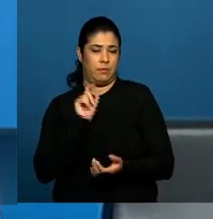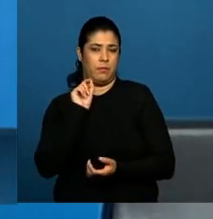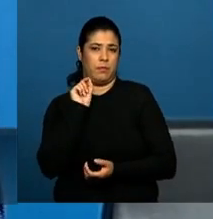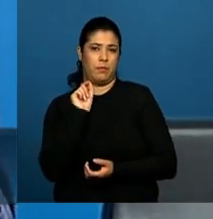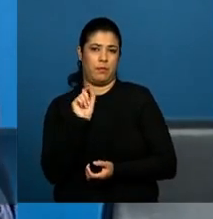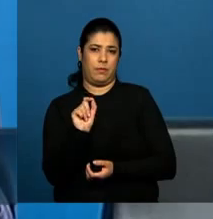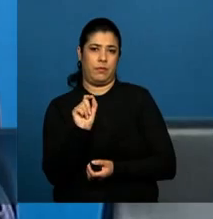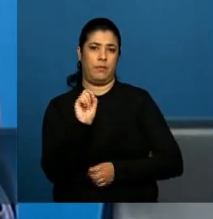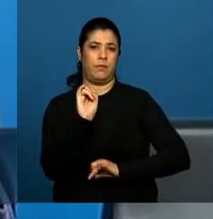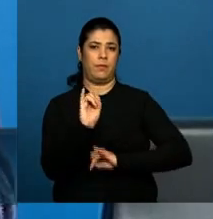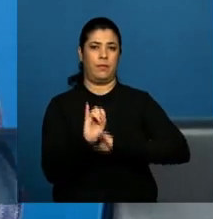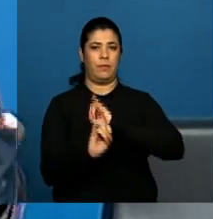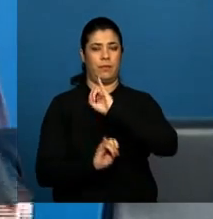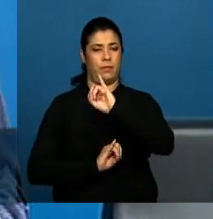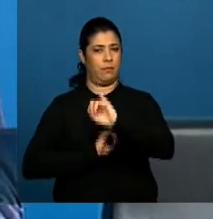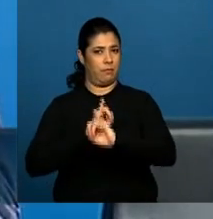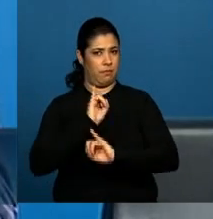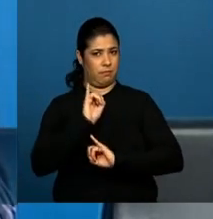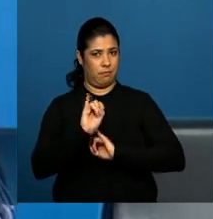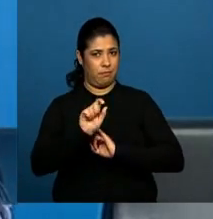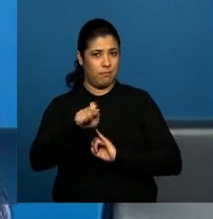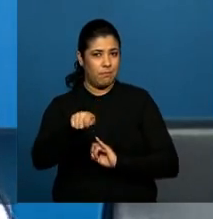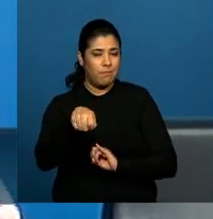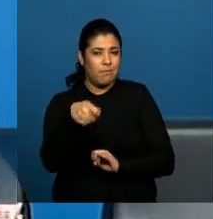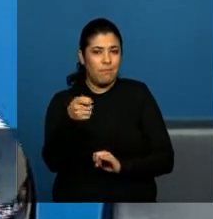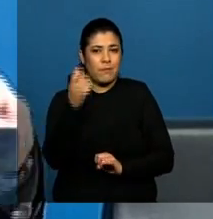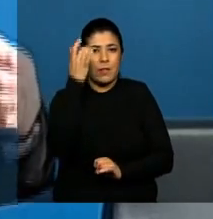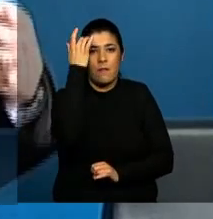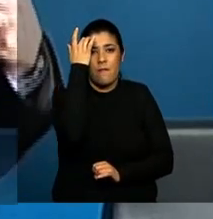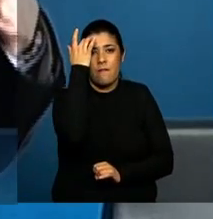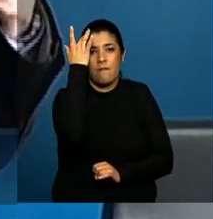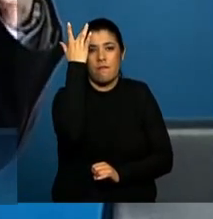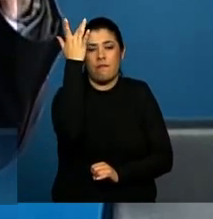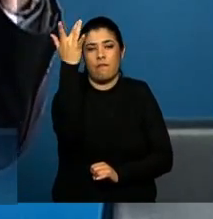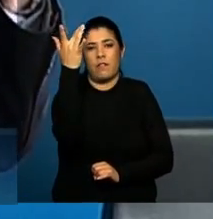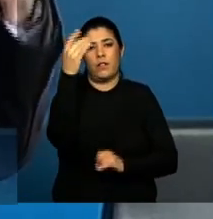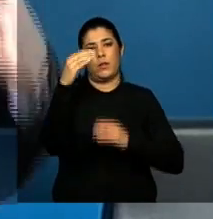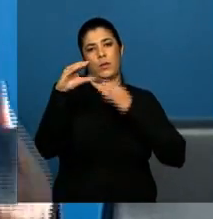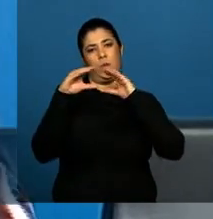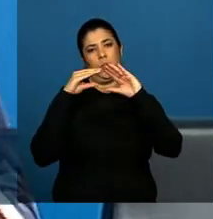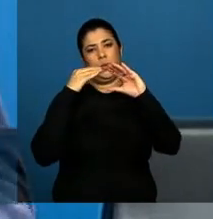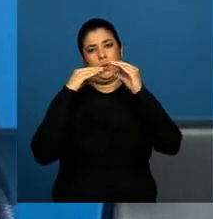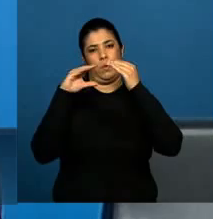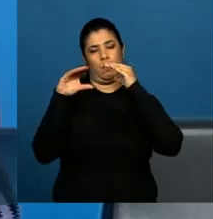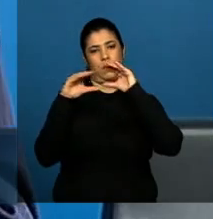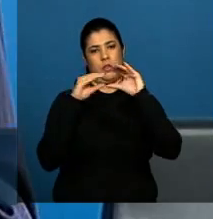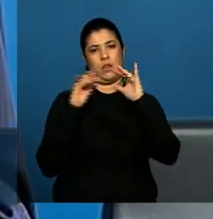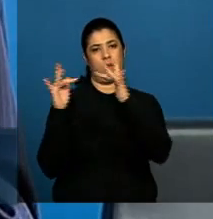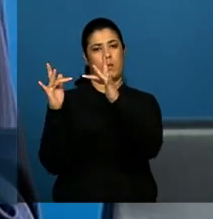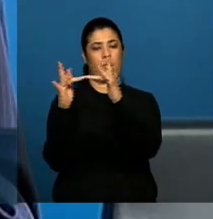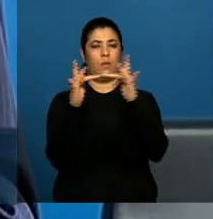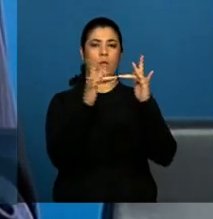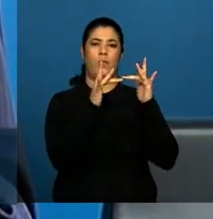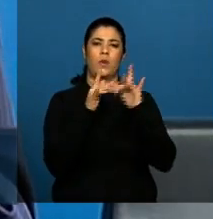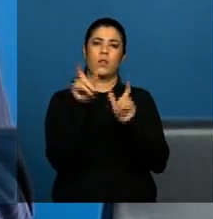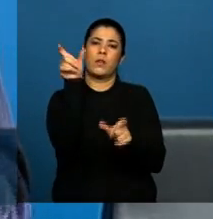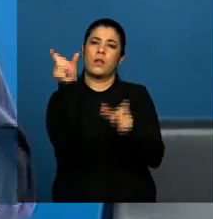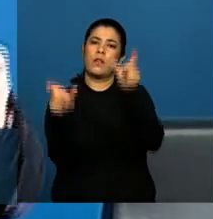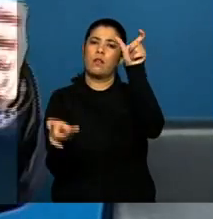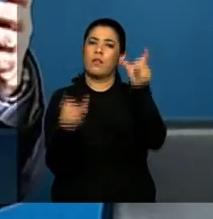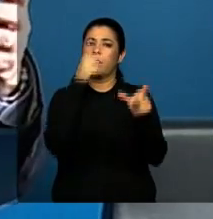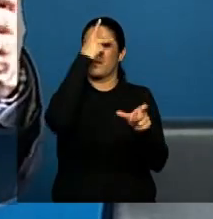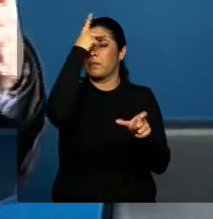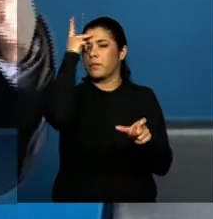facilitou a comunicação entre os indivíduos, o